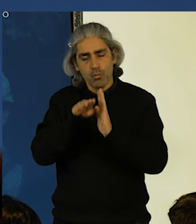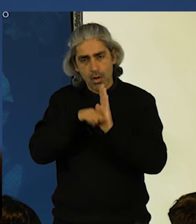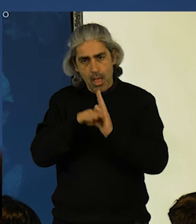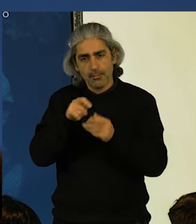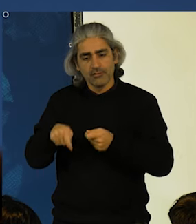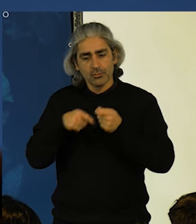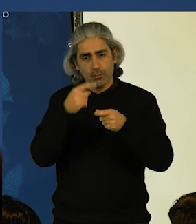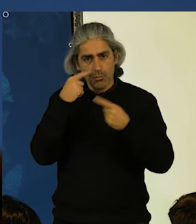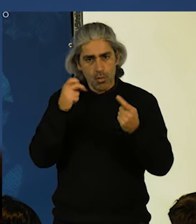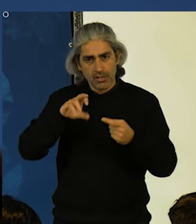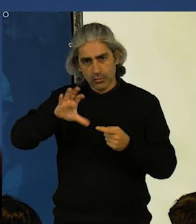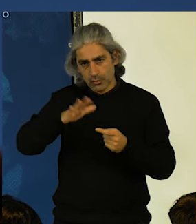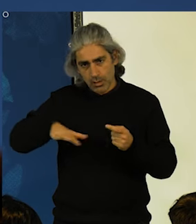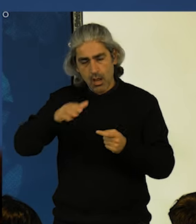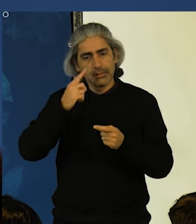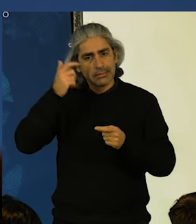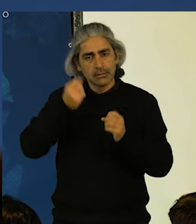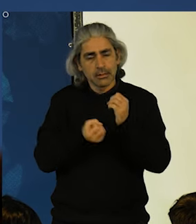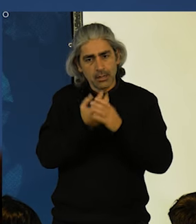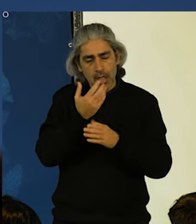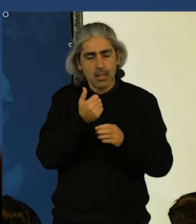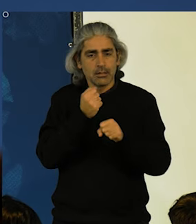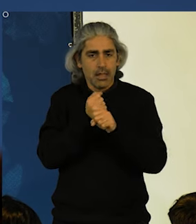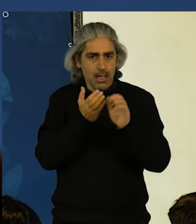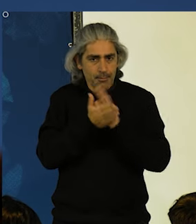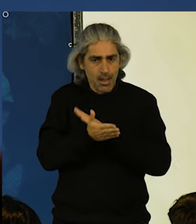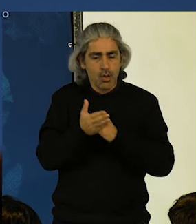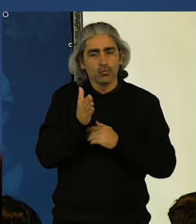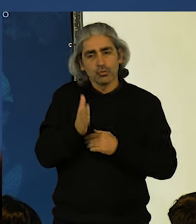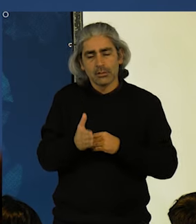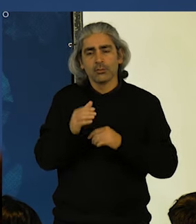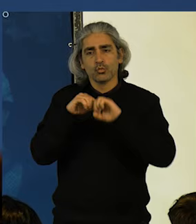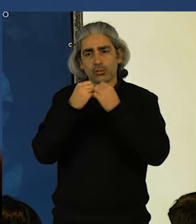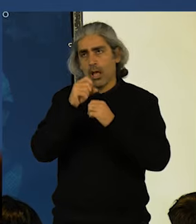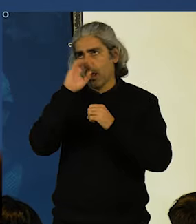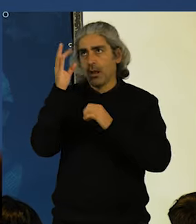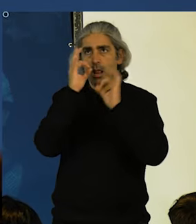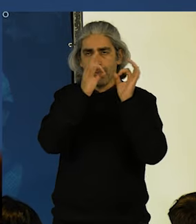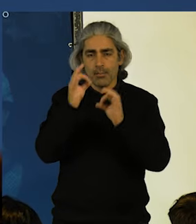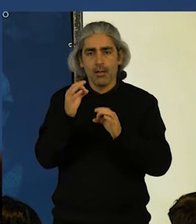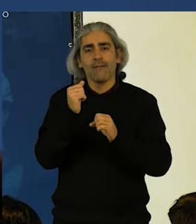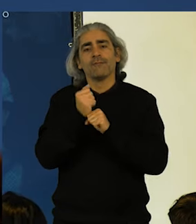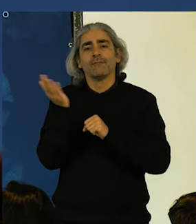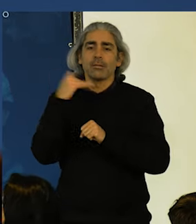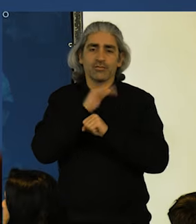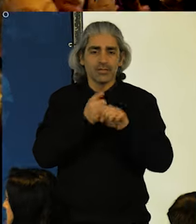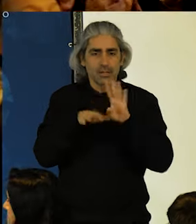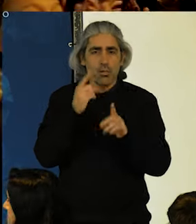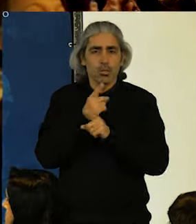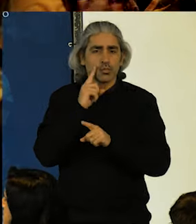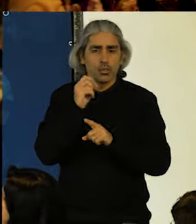região, centrado na criação de emprego e na justiça social e climática. Vamos fazer o que nunca foi feito.